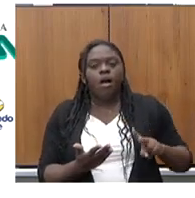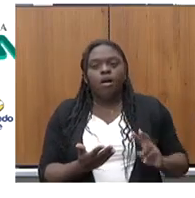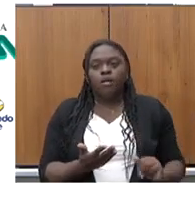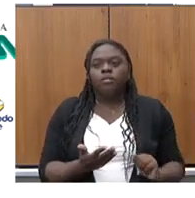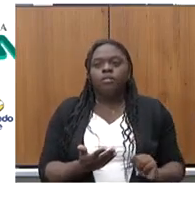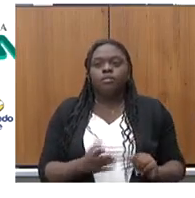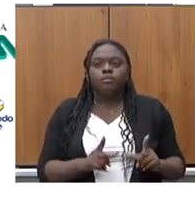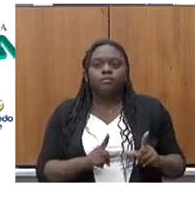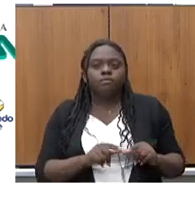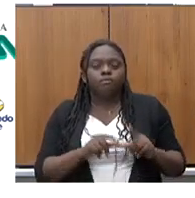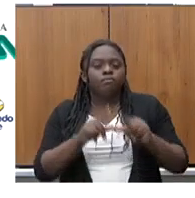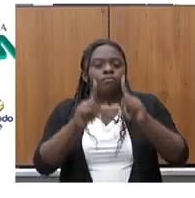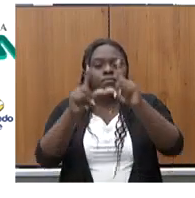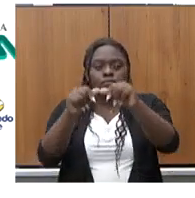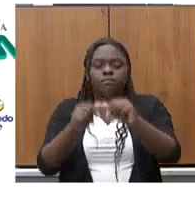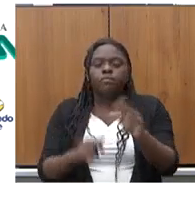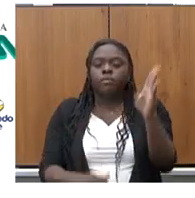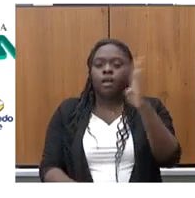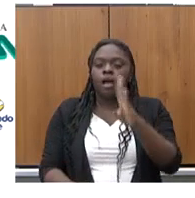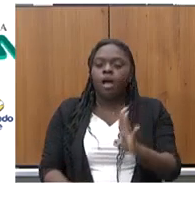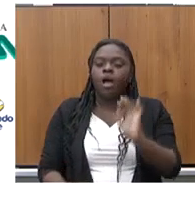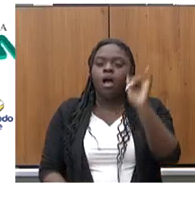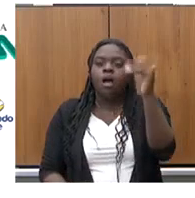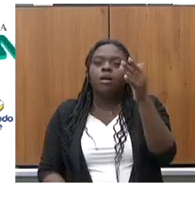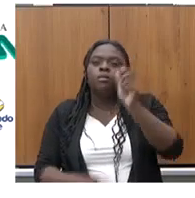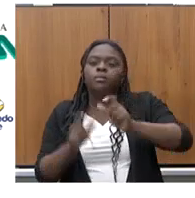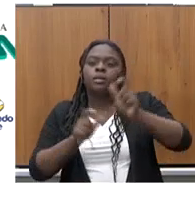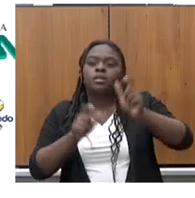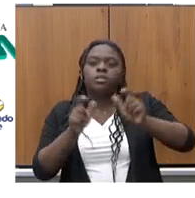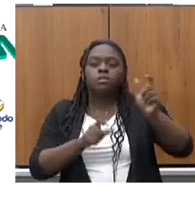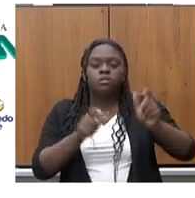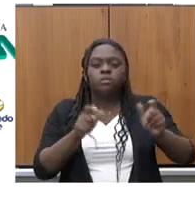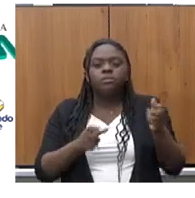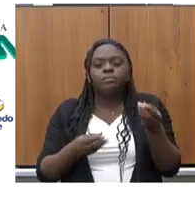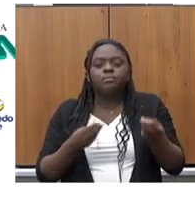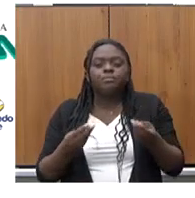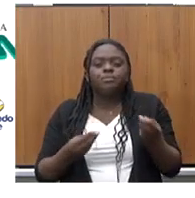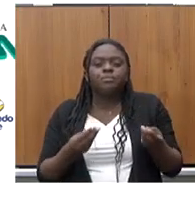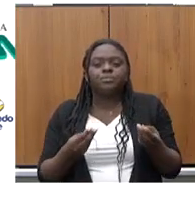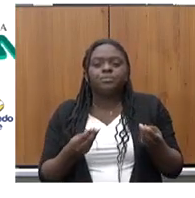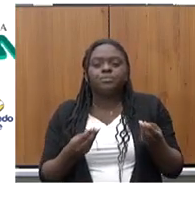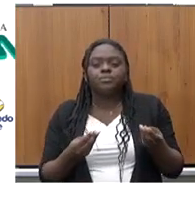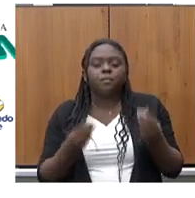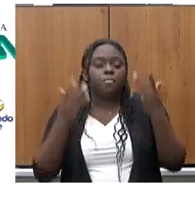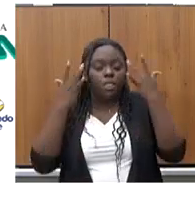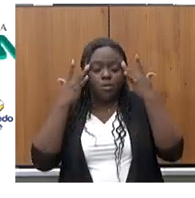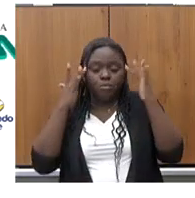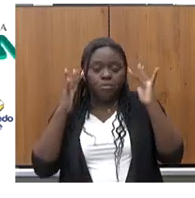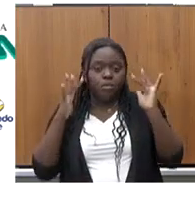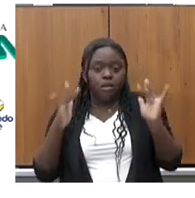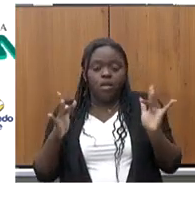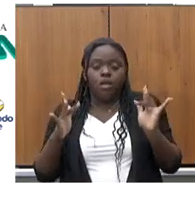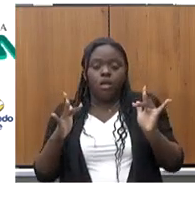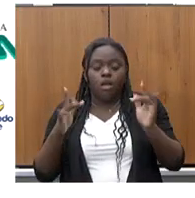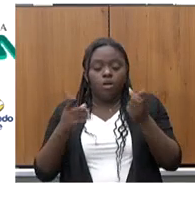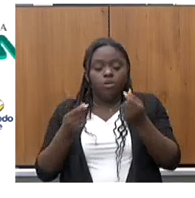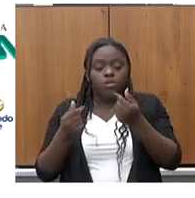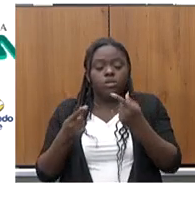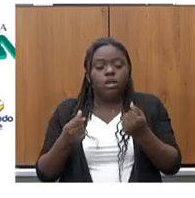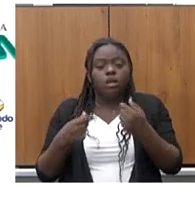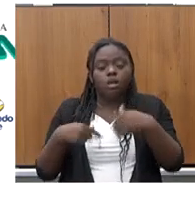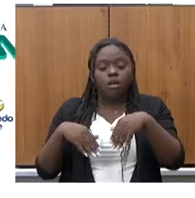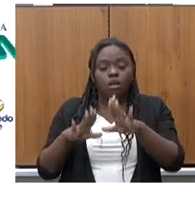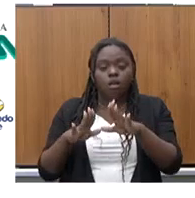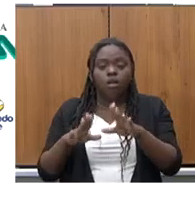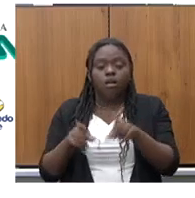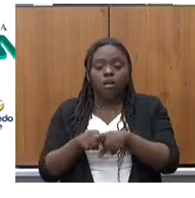viagens internacionais, pessoas que estavam aí sem saber para onde levavam investimento e há uma ida